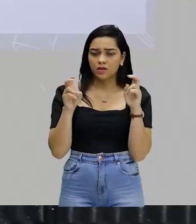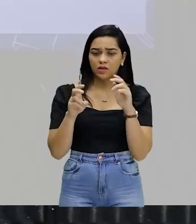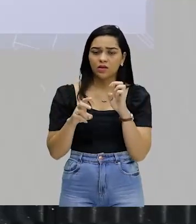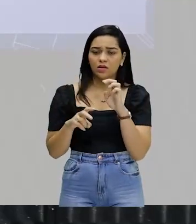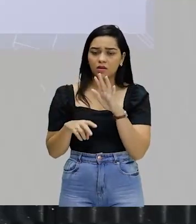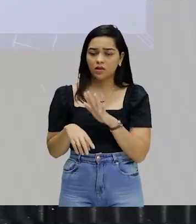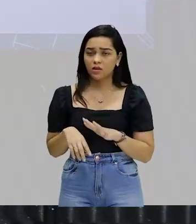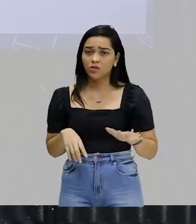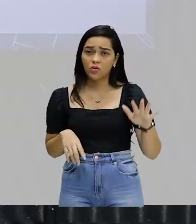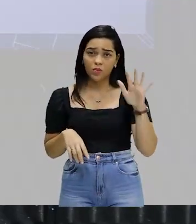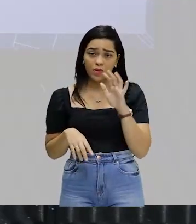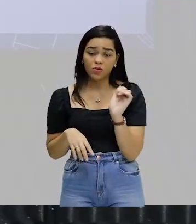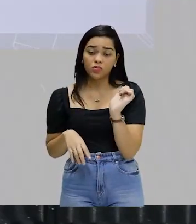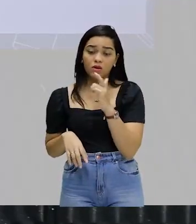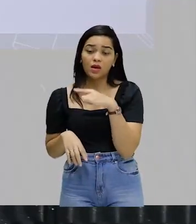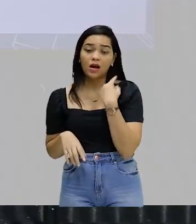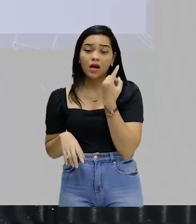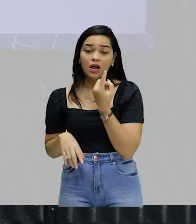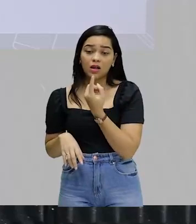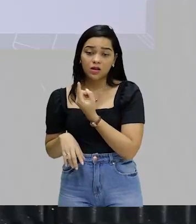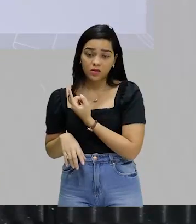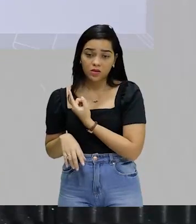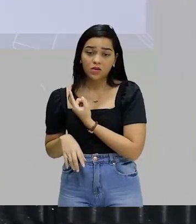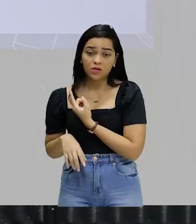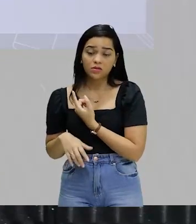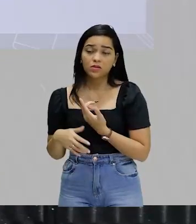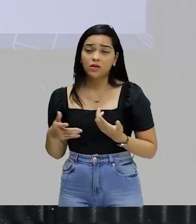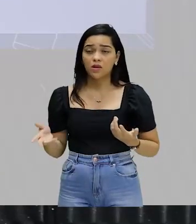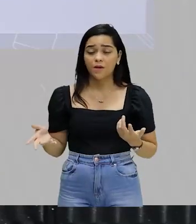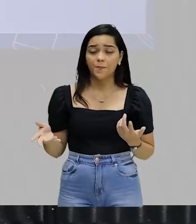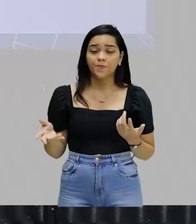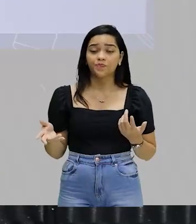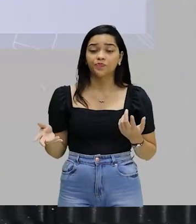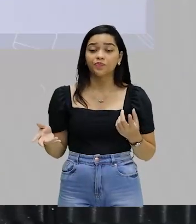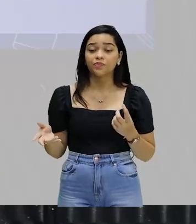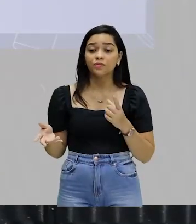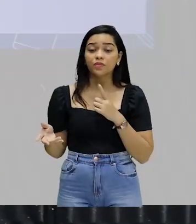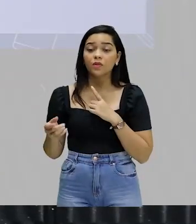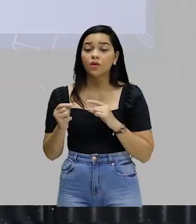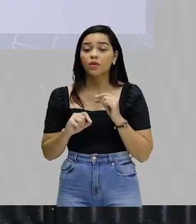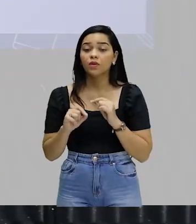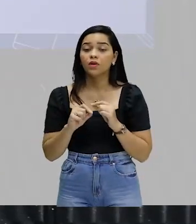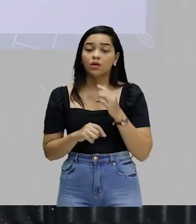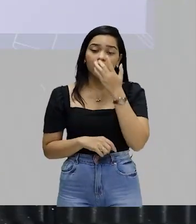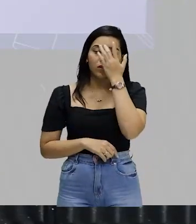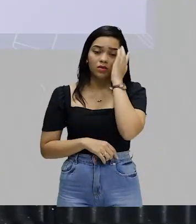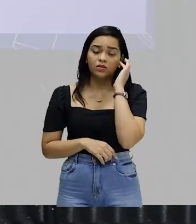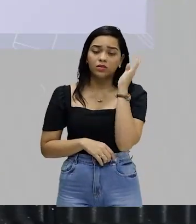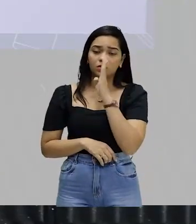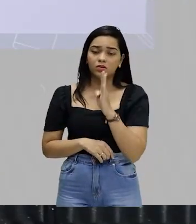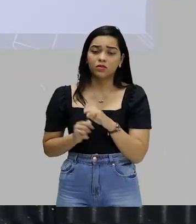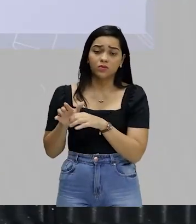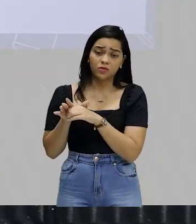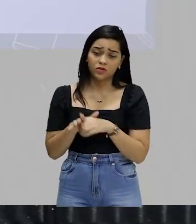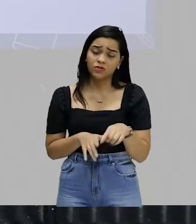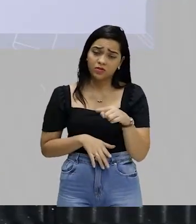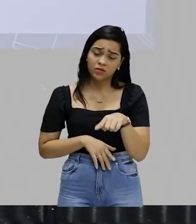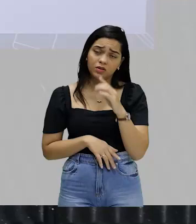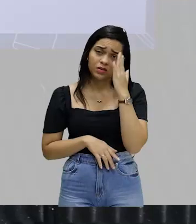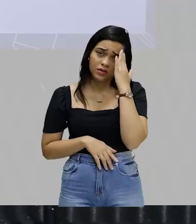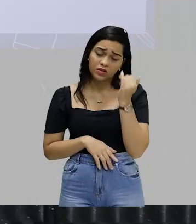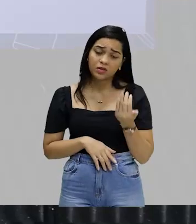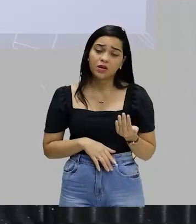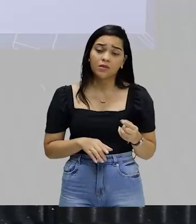europeizante do que a nossa que é mais miscigenada vez por outra eles tratam os brasileiros também com preconceito vocês sabem disso